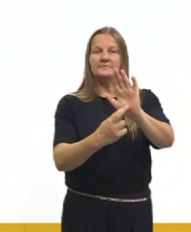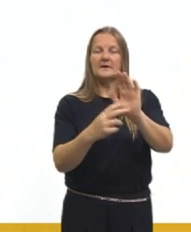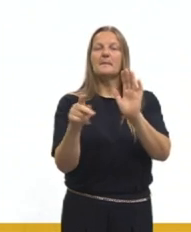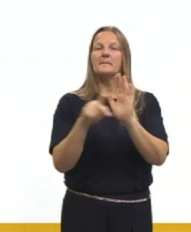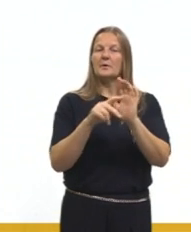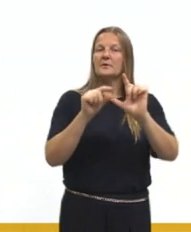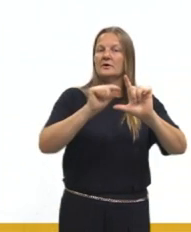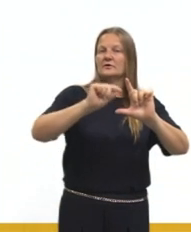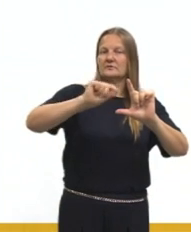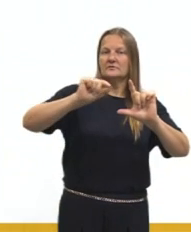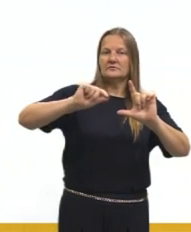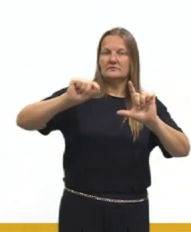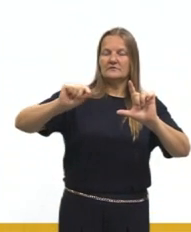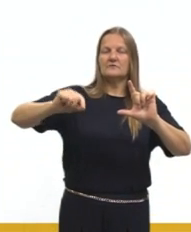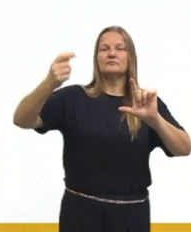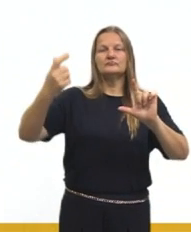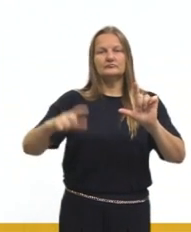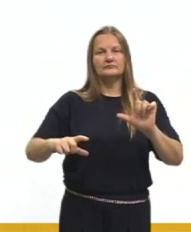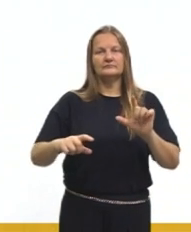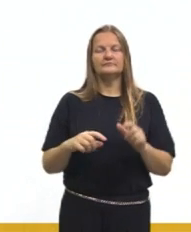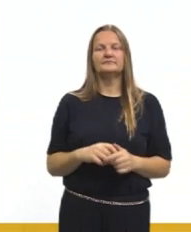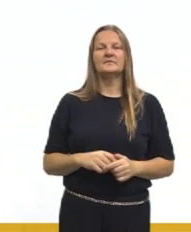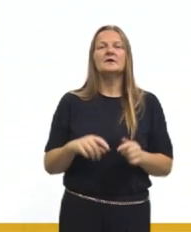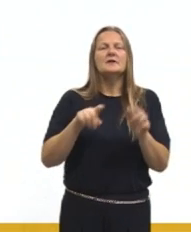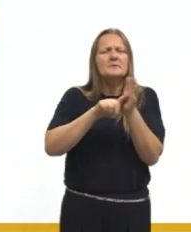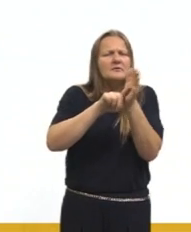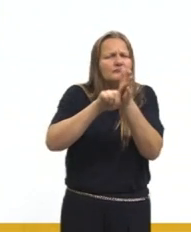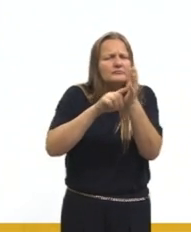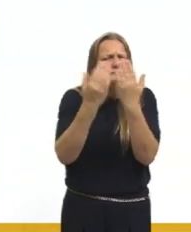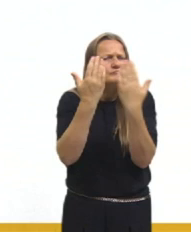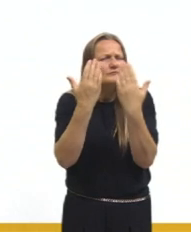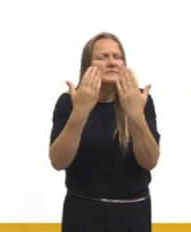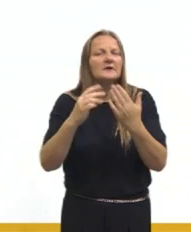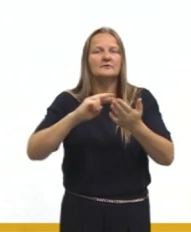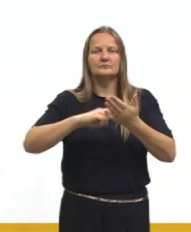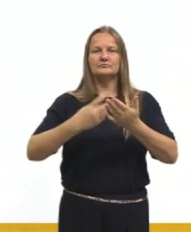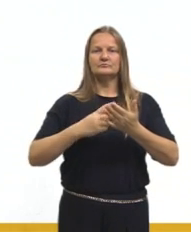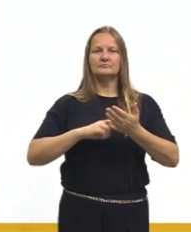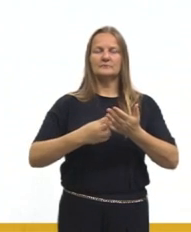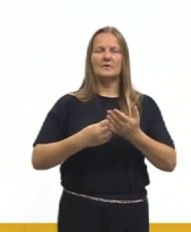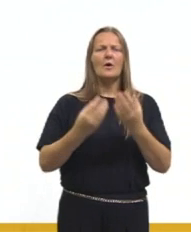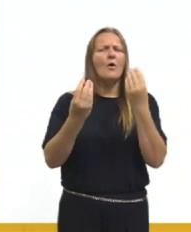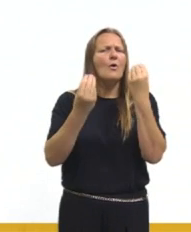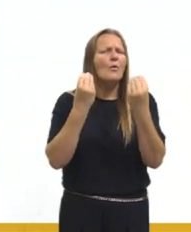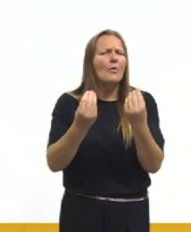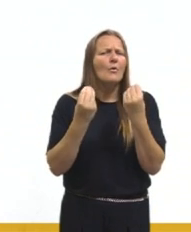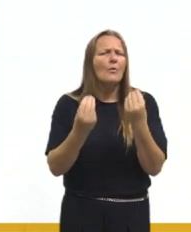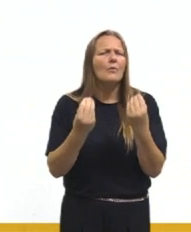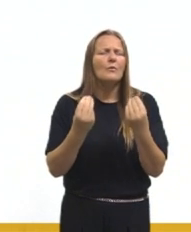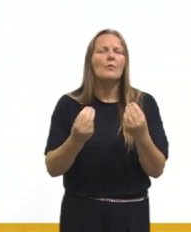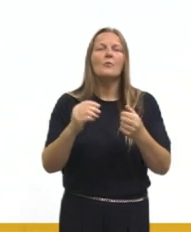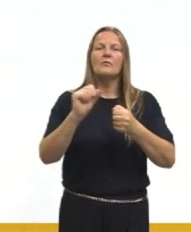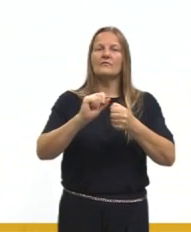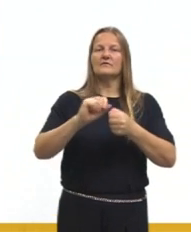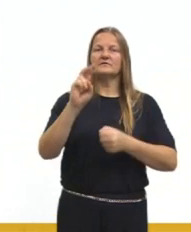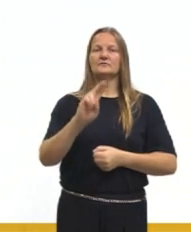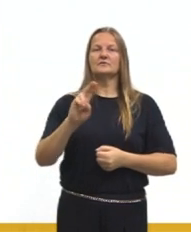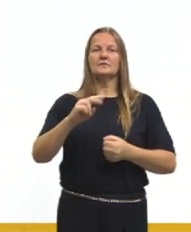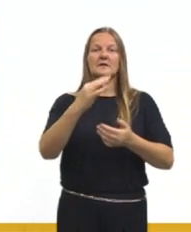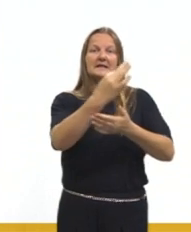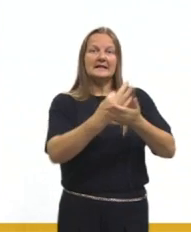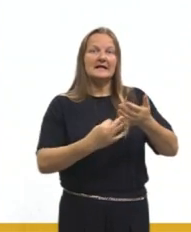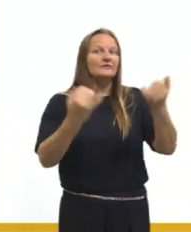gráfica, novamente, análise, a interpretação, como que nós vamos utilizar esse texto